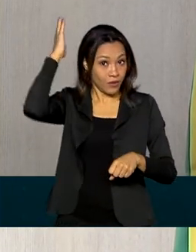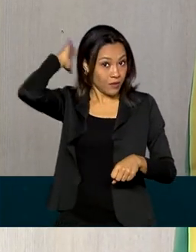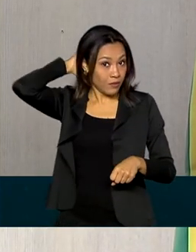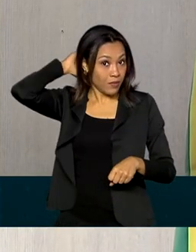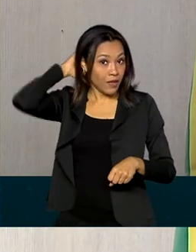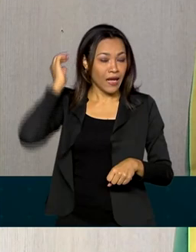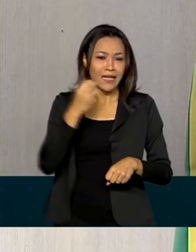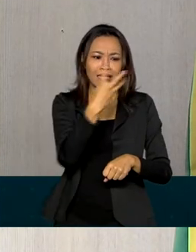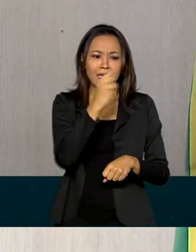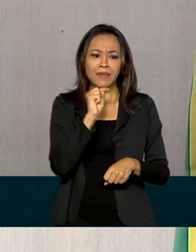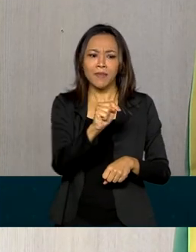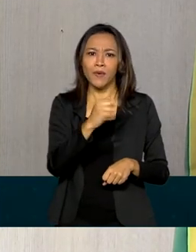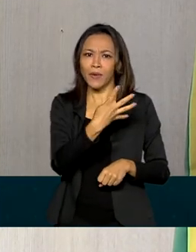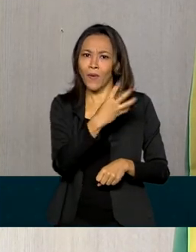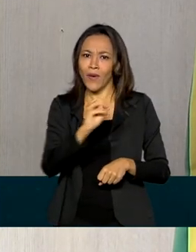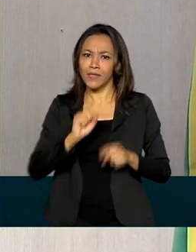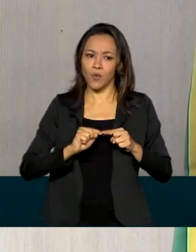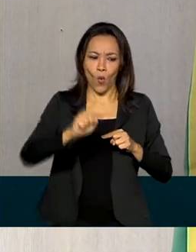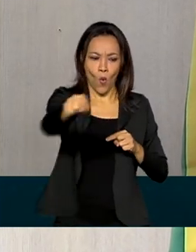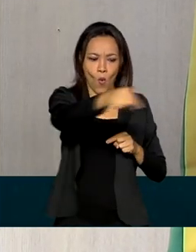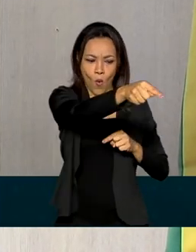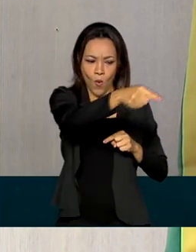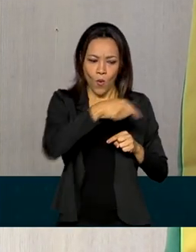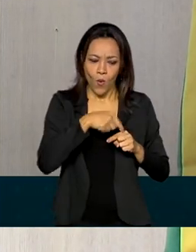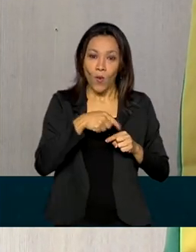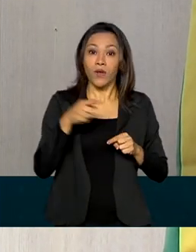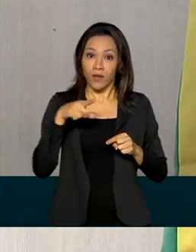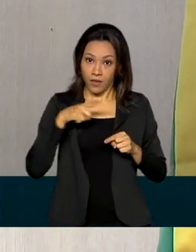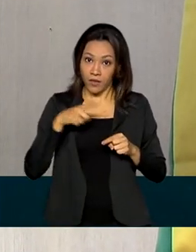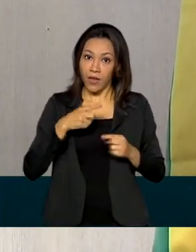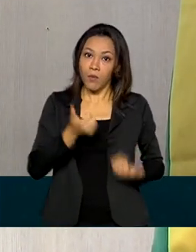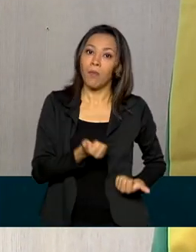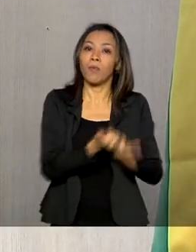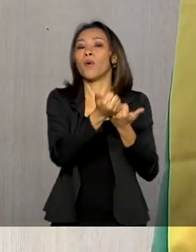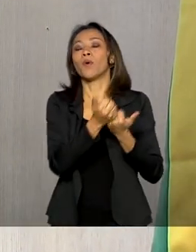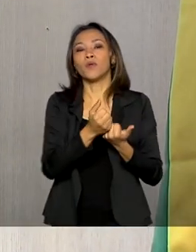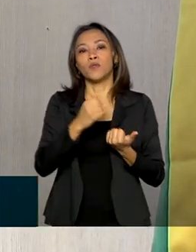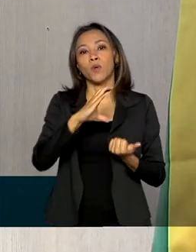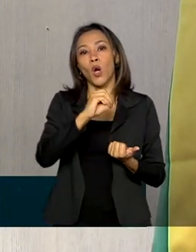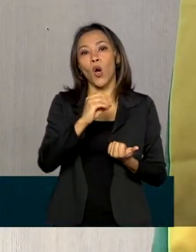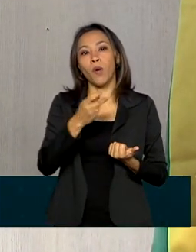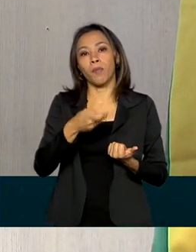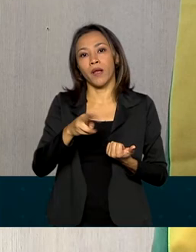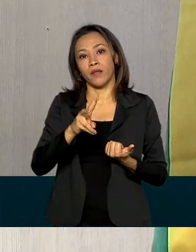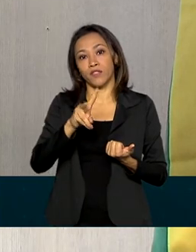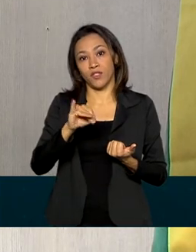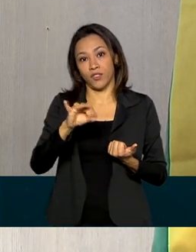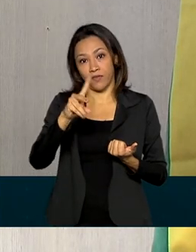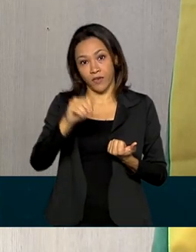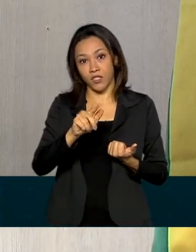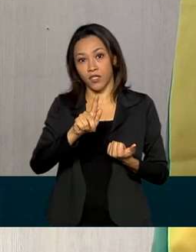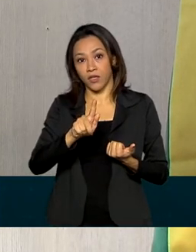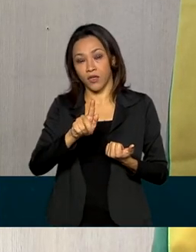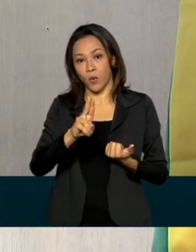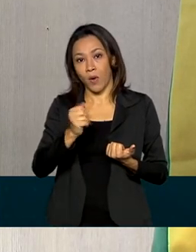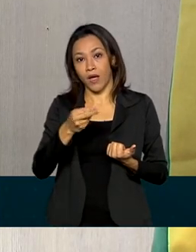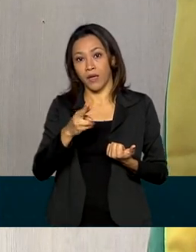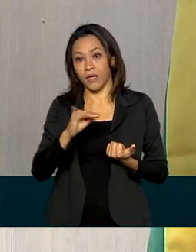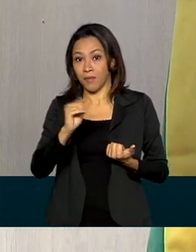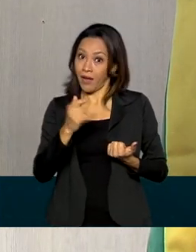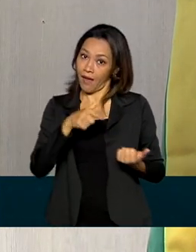.400 hectares, que recebe agora a cooperativa dos produtores de Guariba como o seu parceiro.